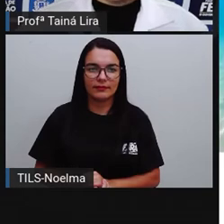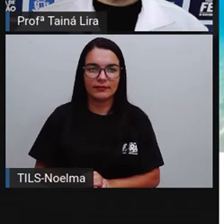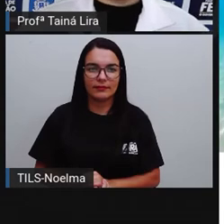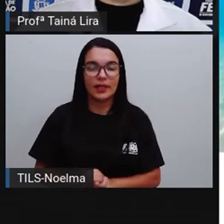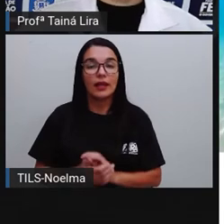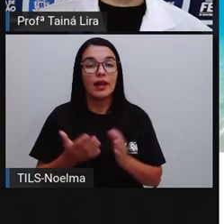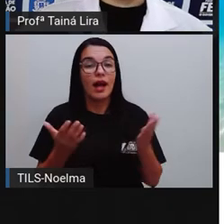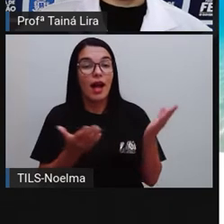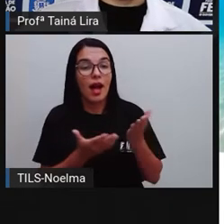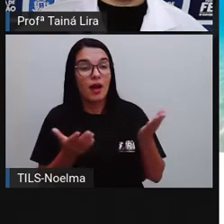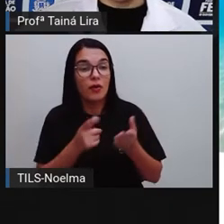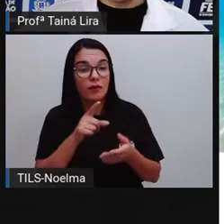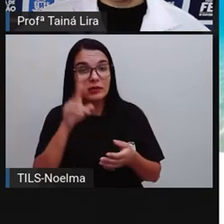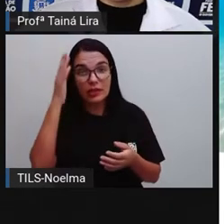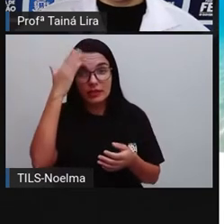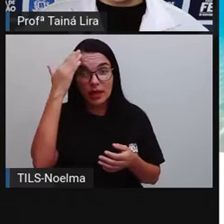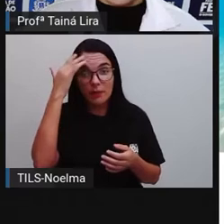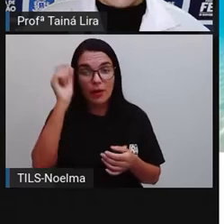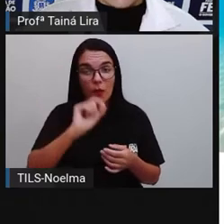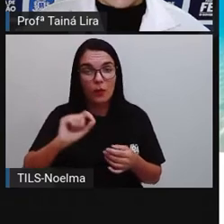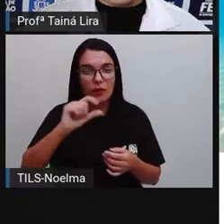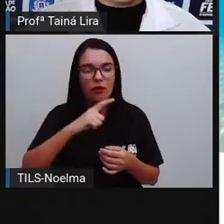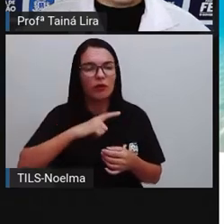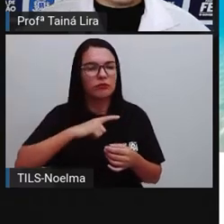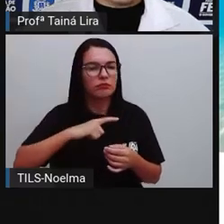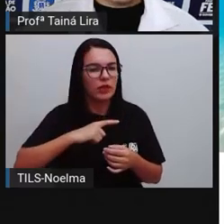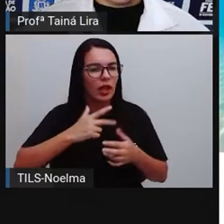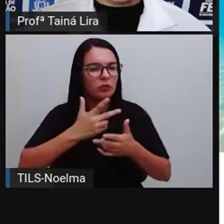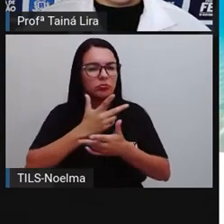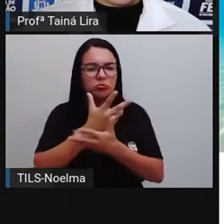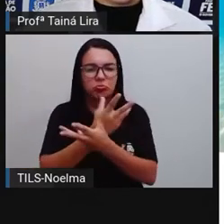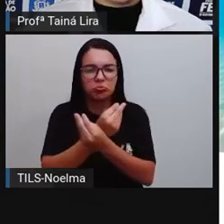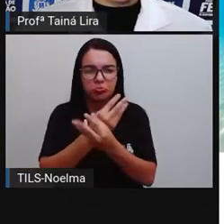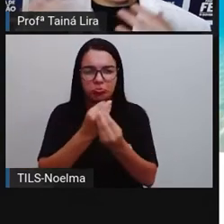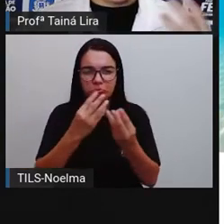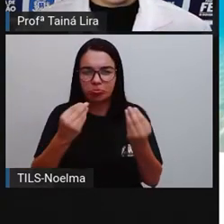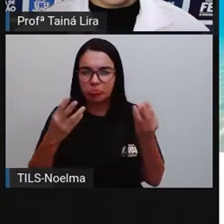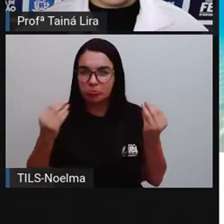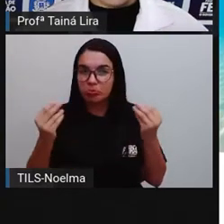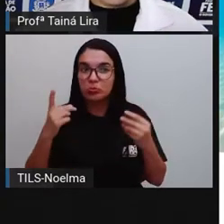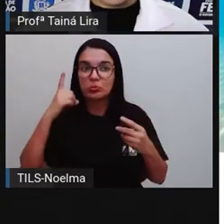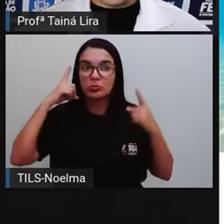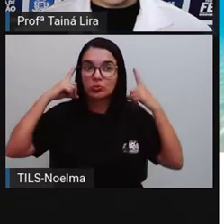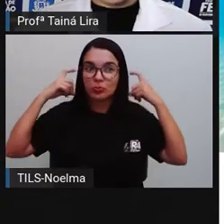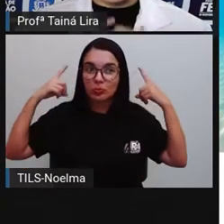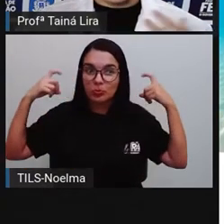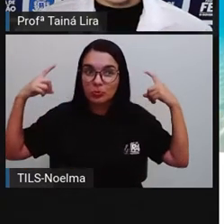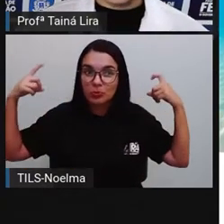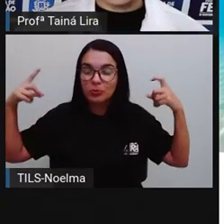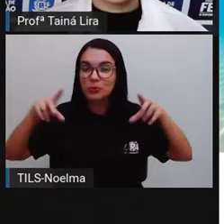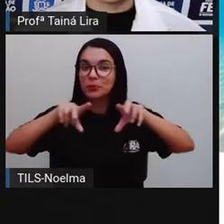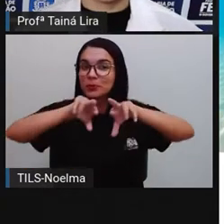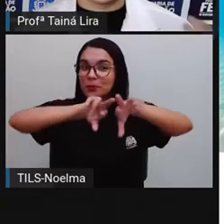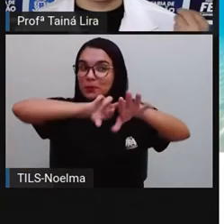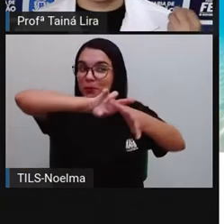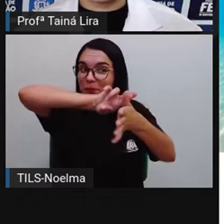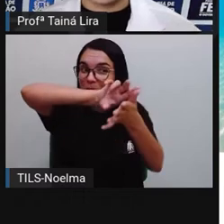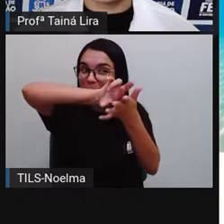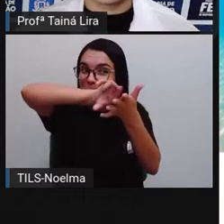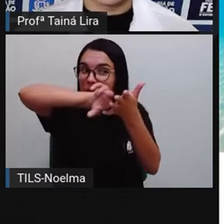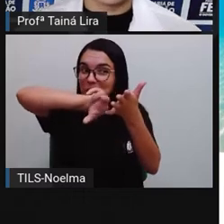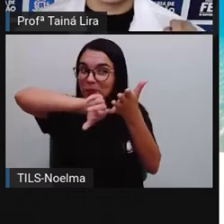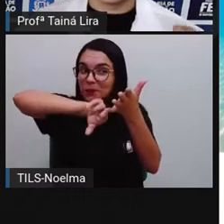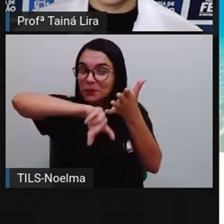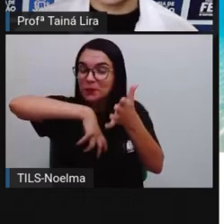E vocês sabiam, né? Que a gente pode produzir sons de diversas maneiras. E olha só, a gente